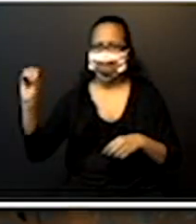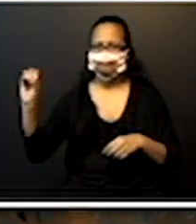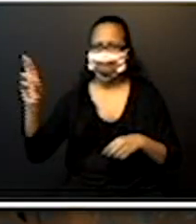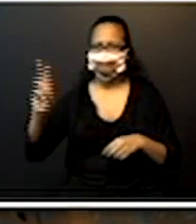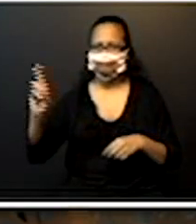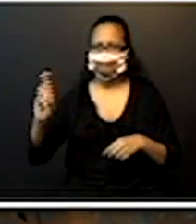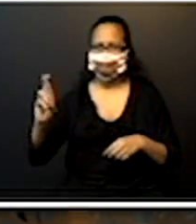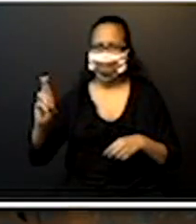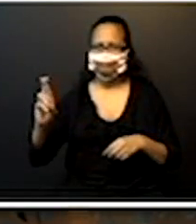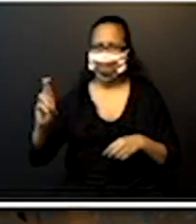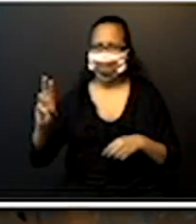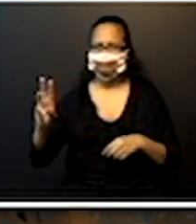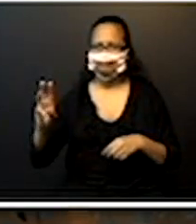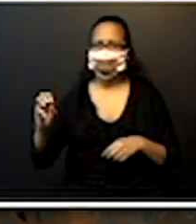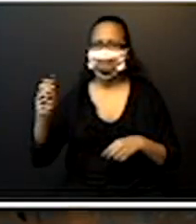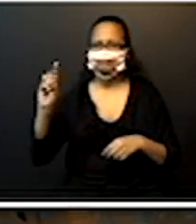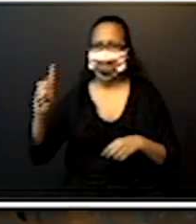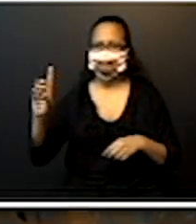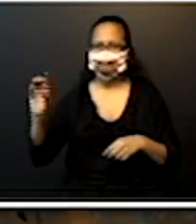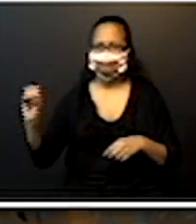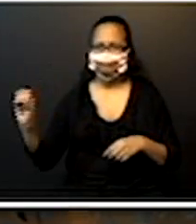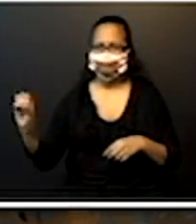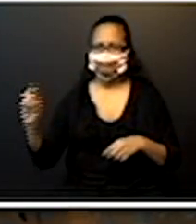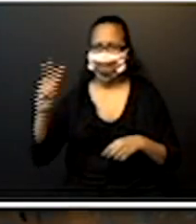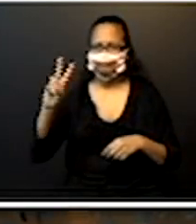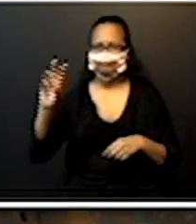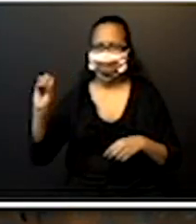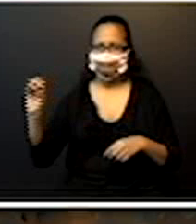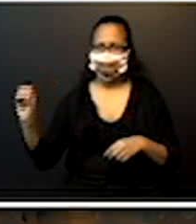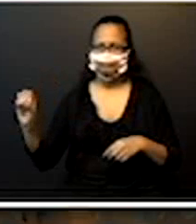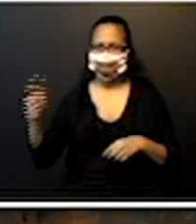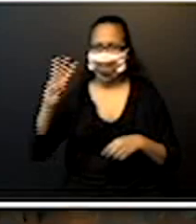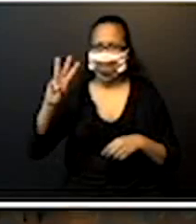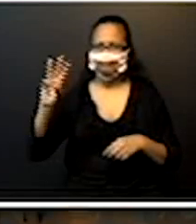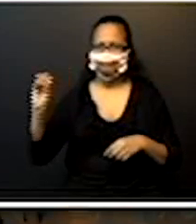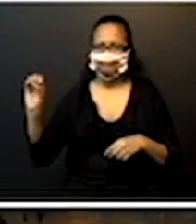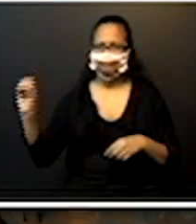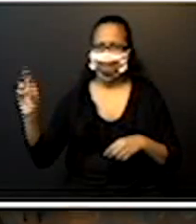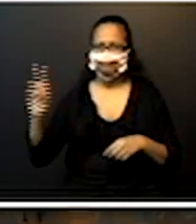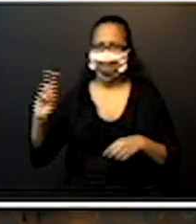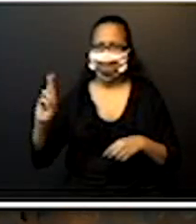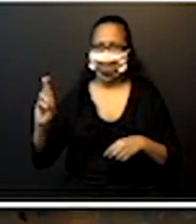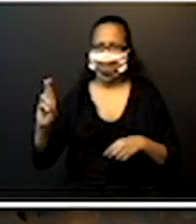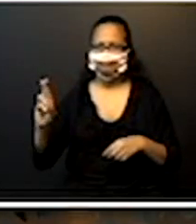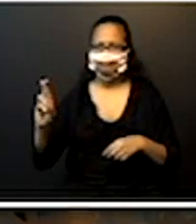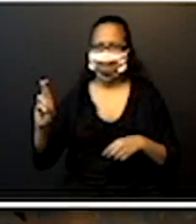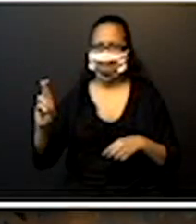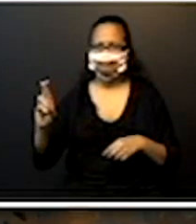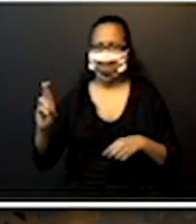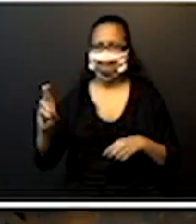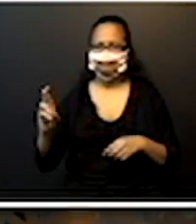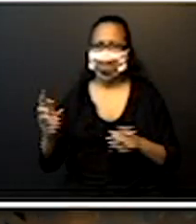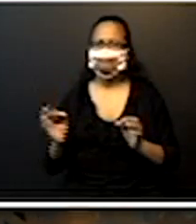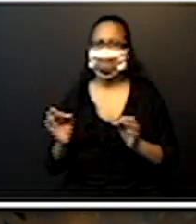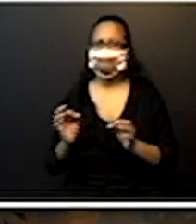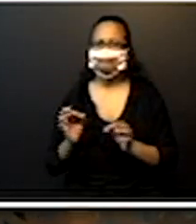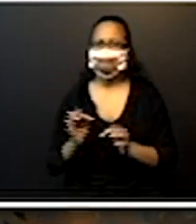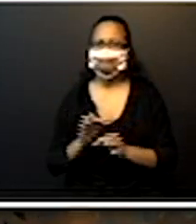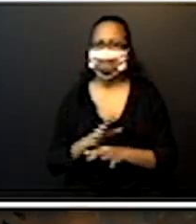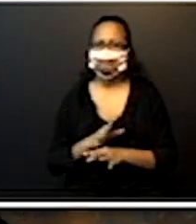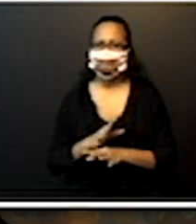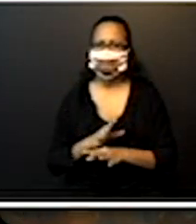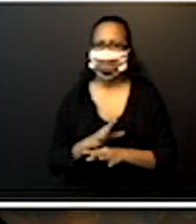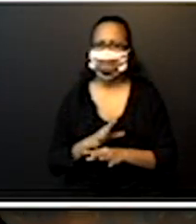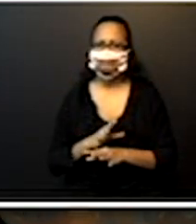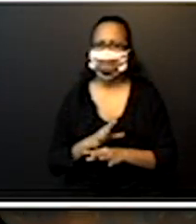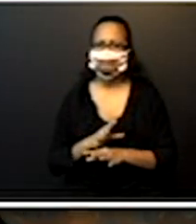200 e 300. Certo? Vocês vão completar quantas notas de 10 eu preciso.